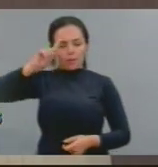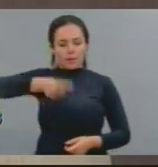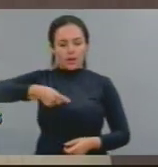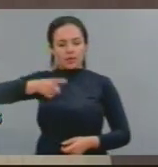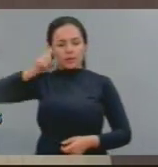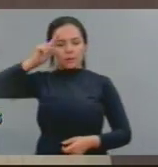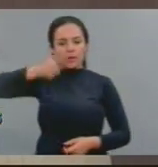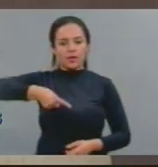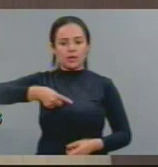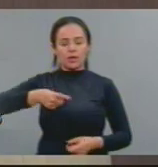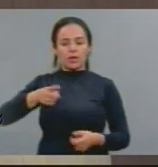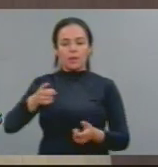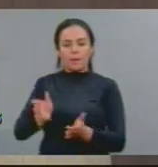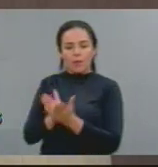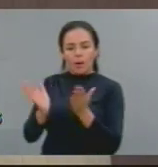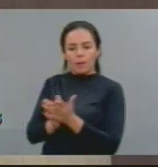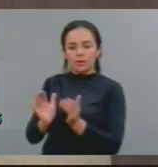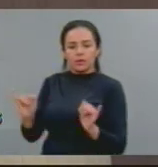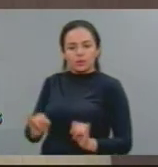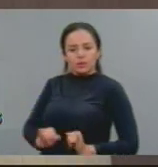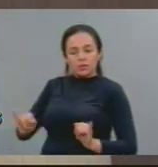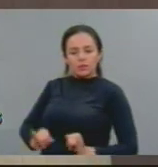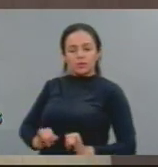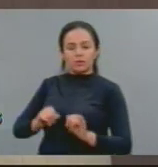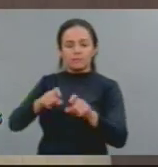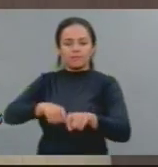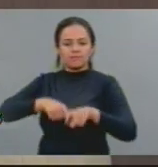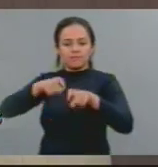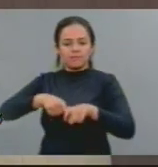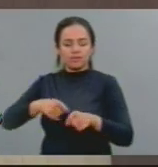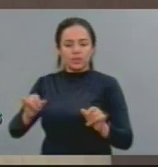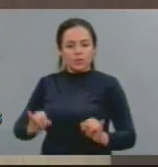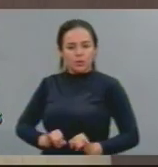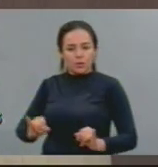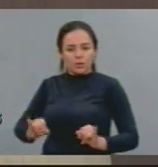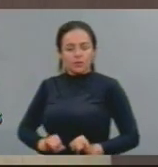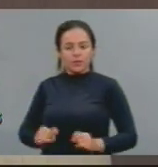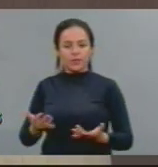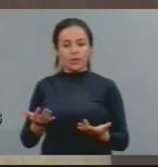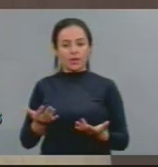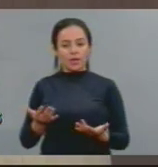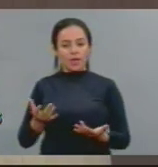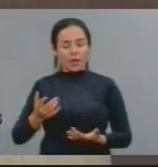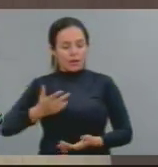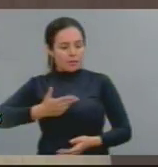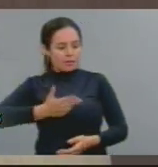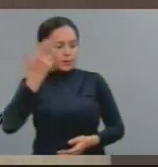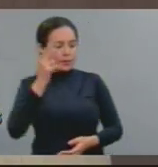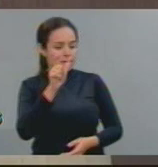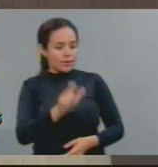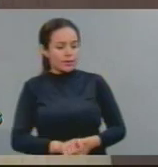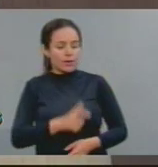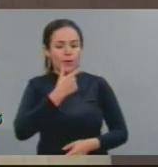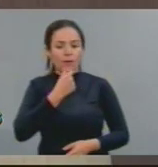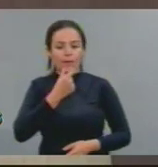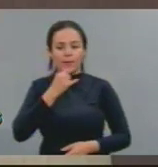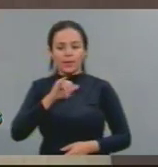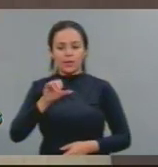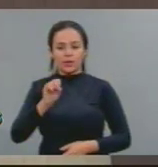o pior do antigo, quando ele pega a arma e mata camponeses como matou o Zé Maria do Tomé.